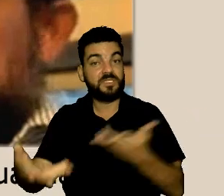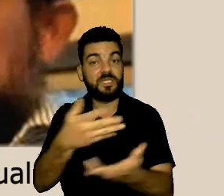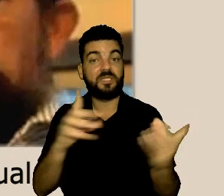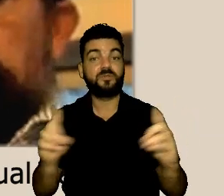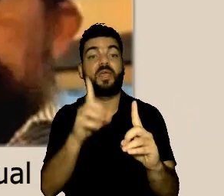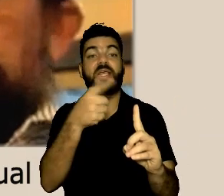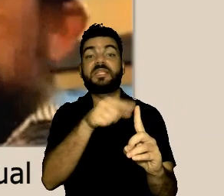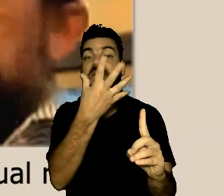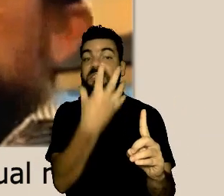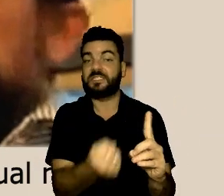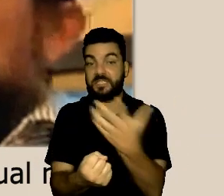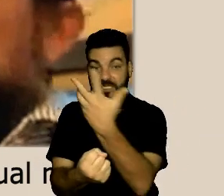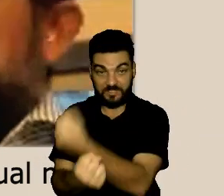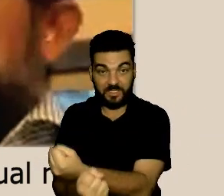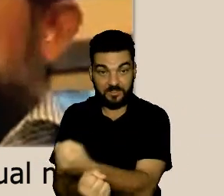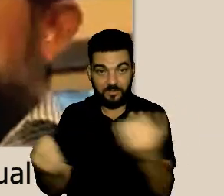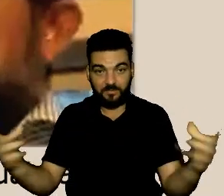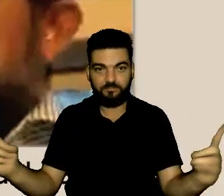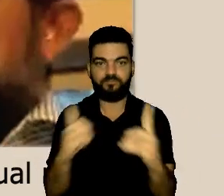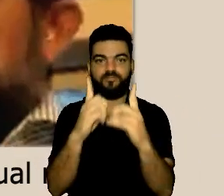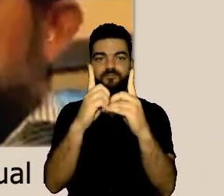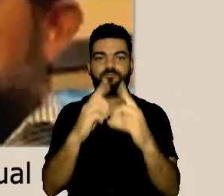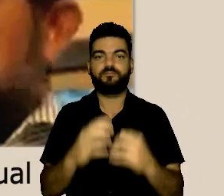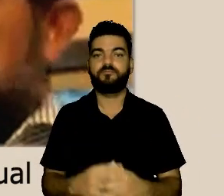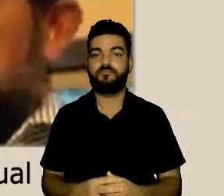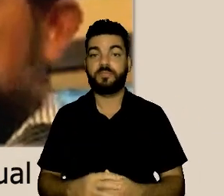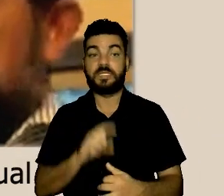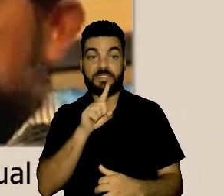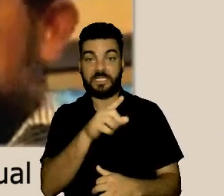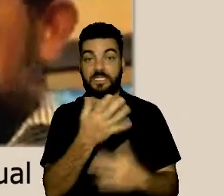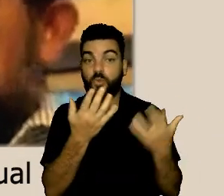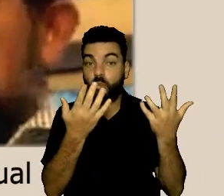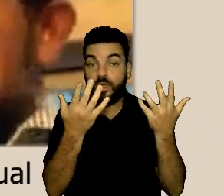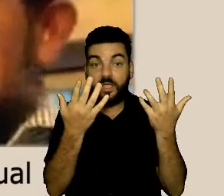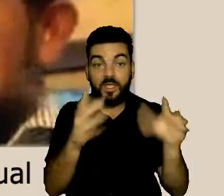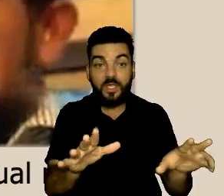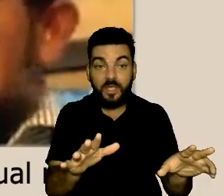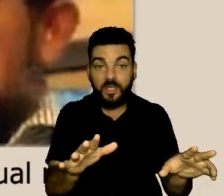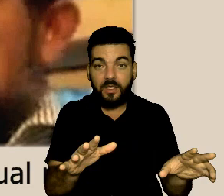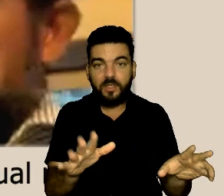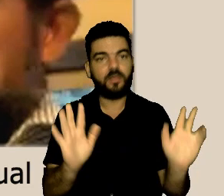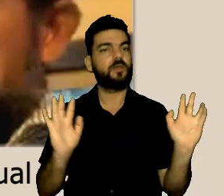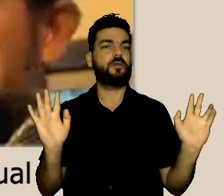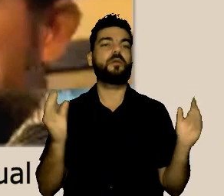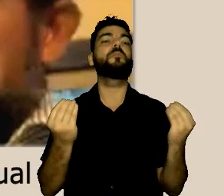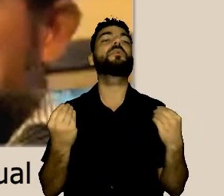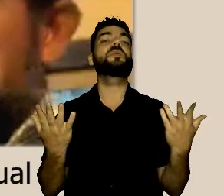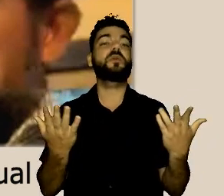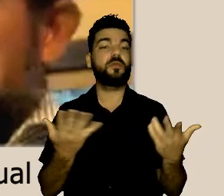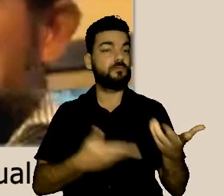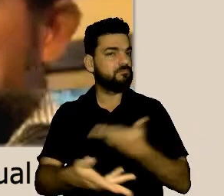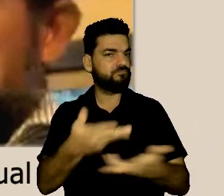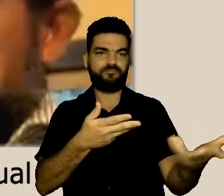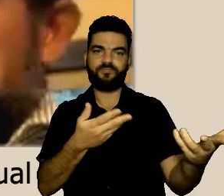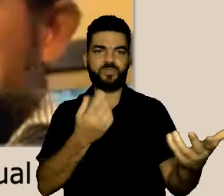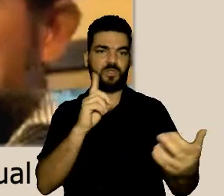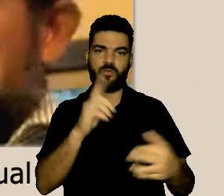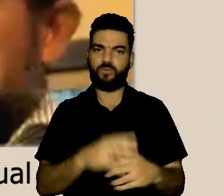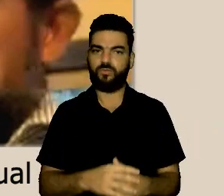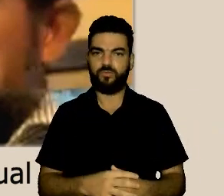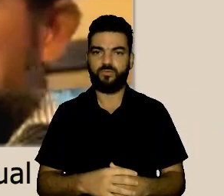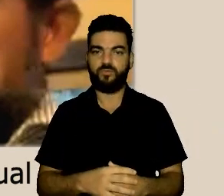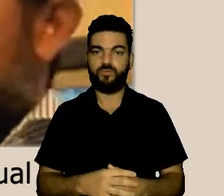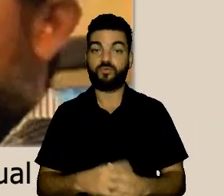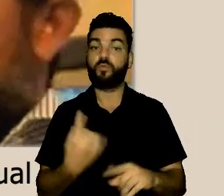funciona mas vamos lembrar que a mediação funciona por adesão então se essa pessoa não